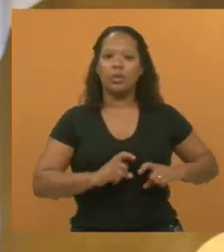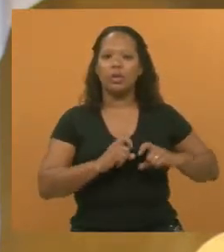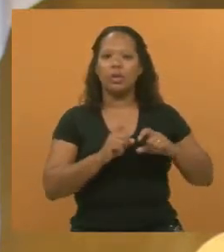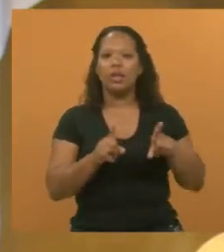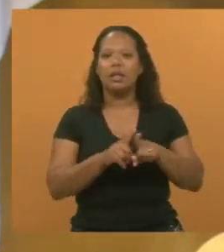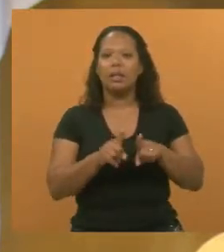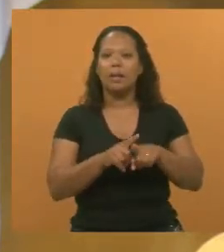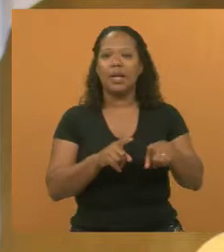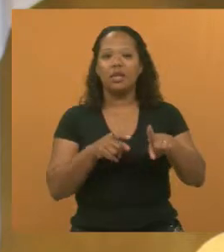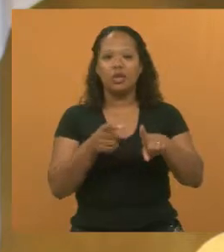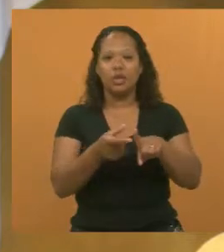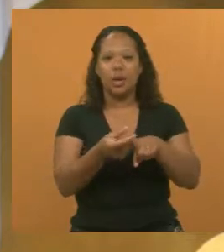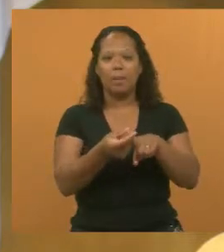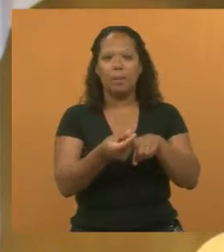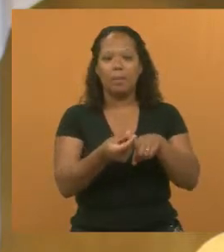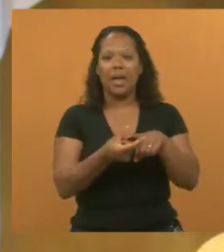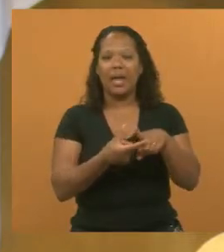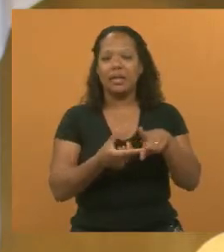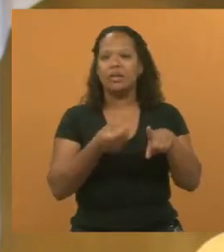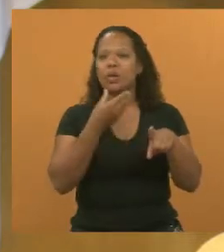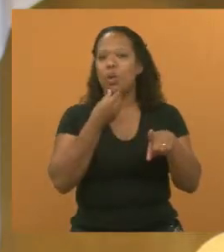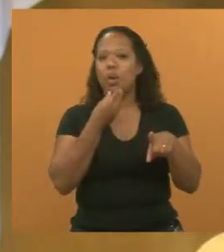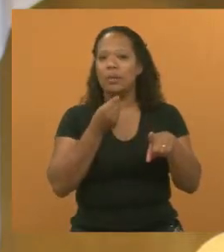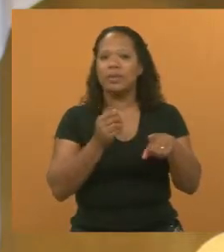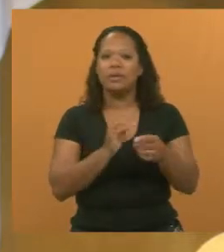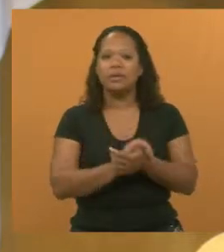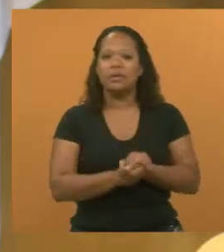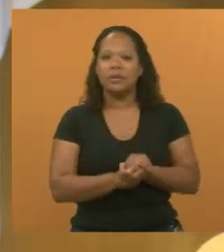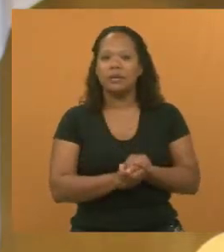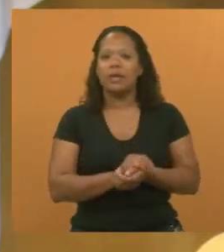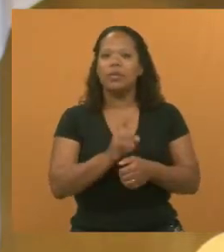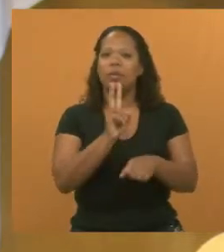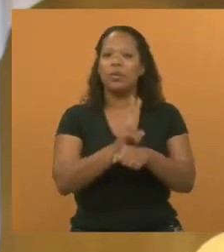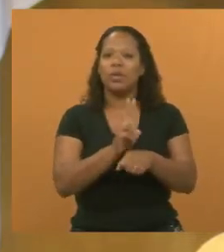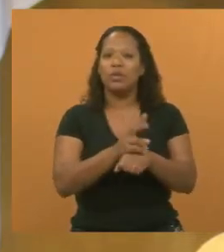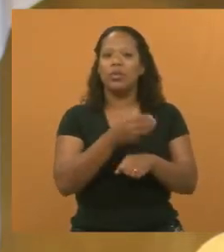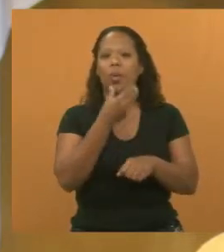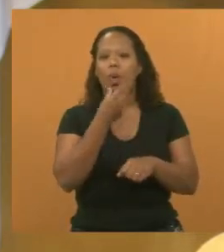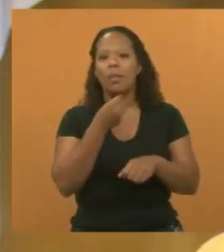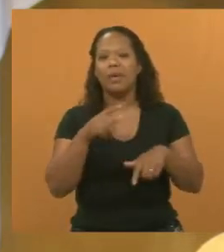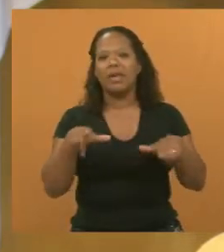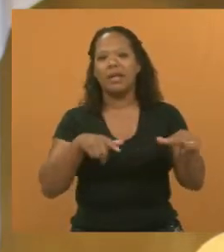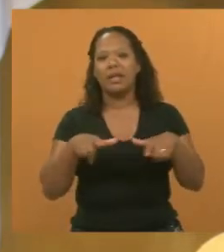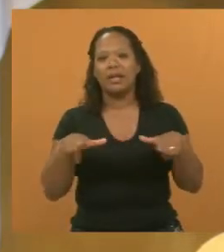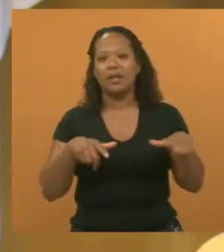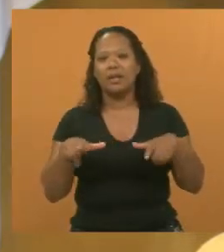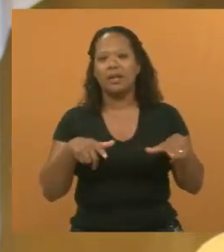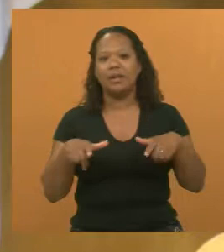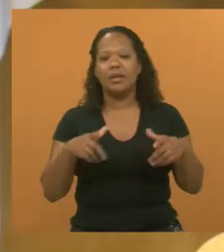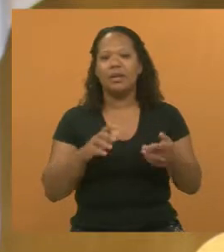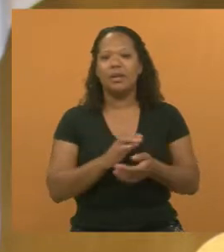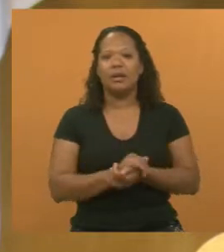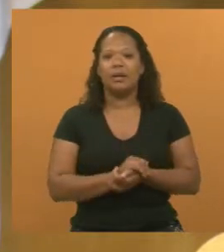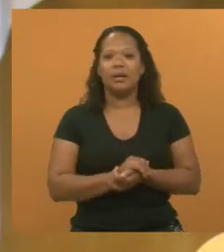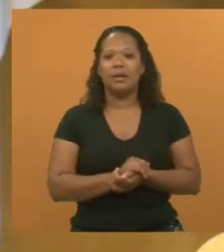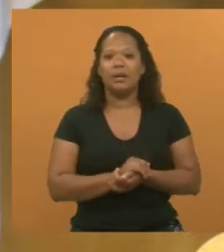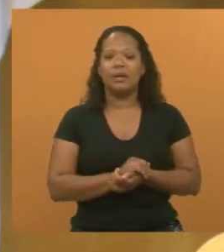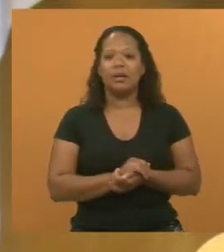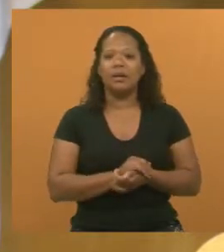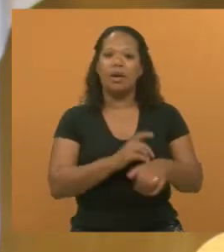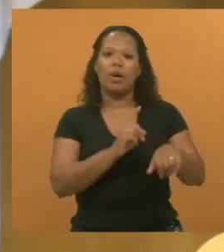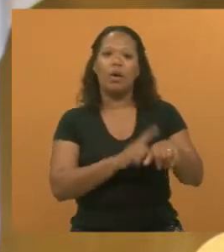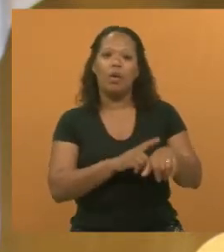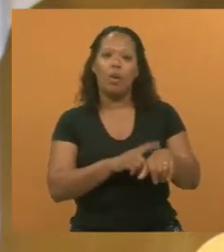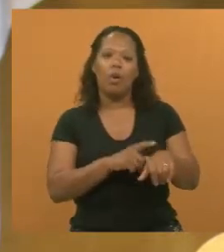pênis também, mas dar uma atenção integral a este homem, que trabalha, tem um